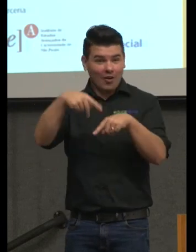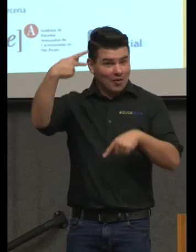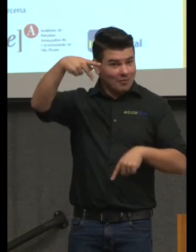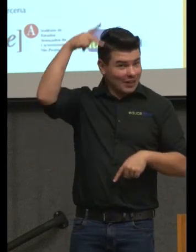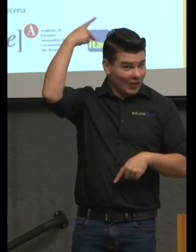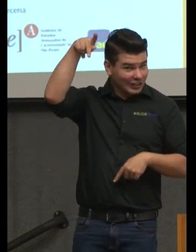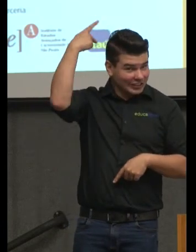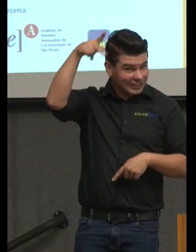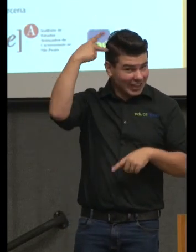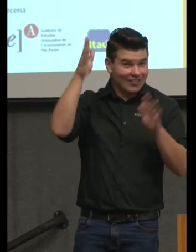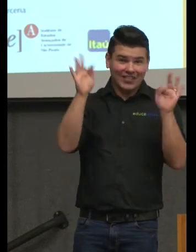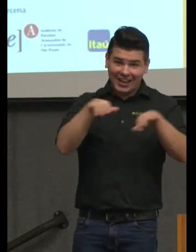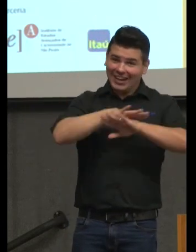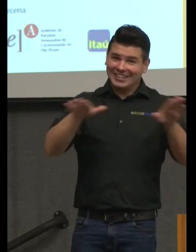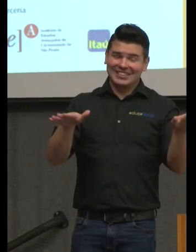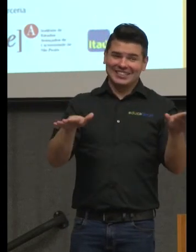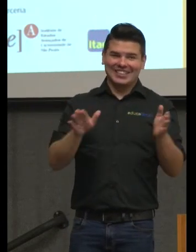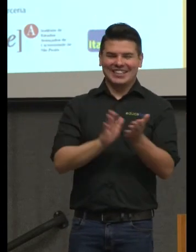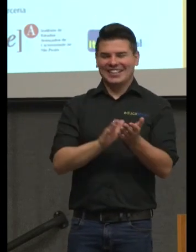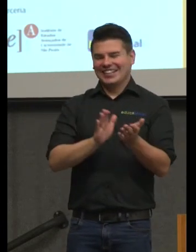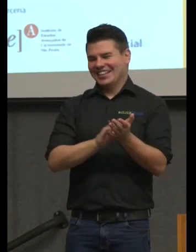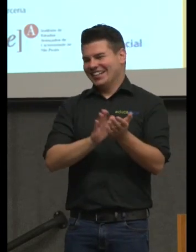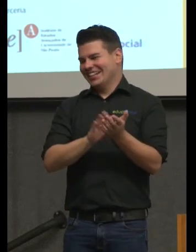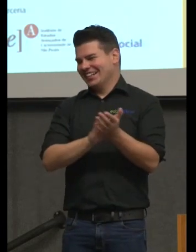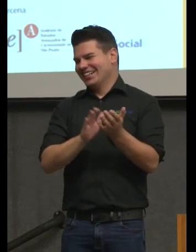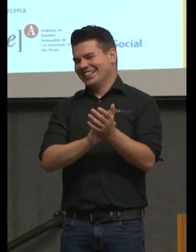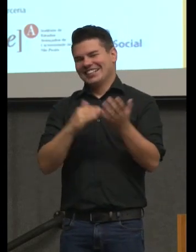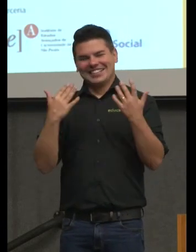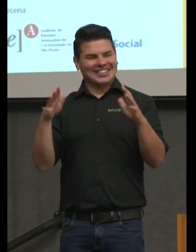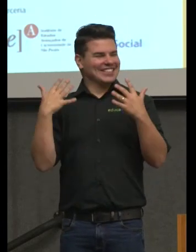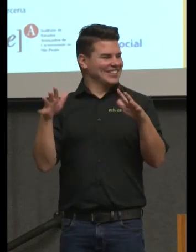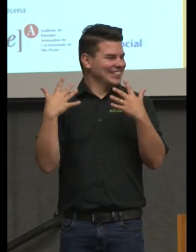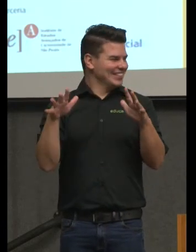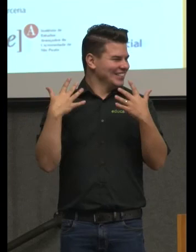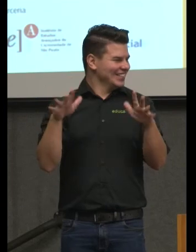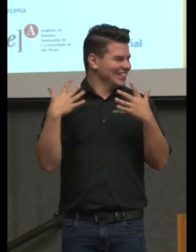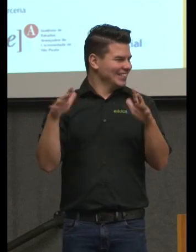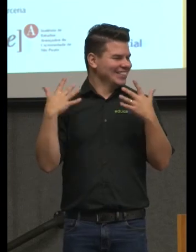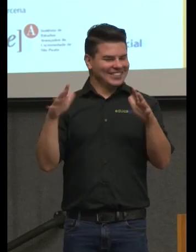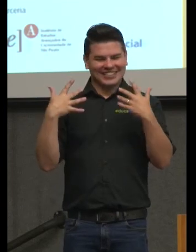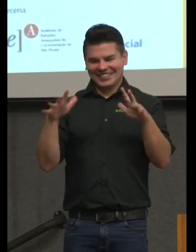não aí vai ok aí